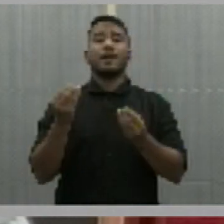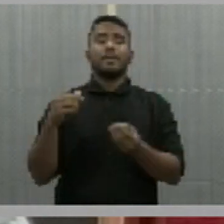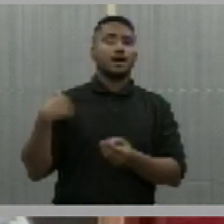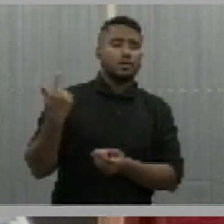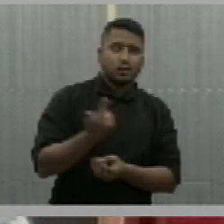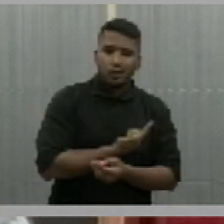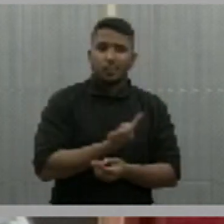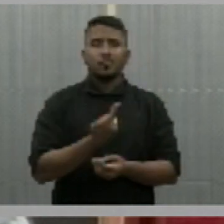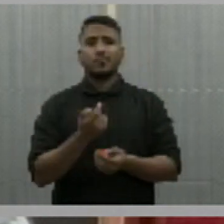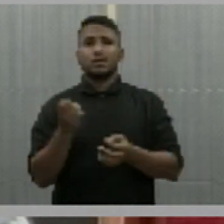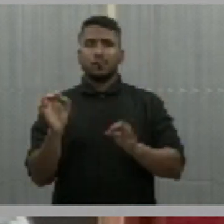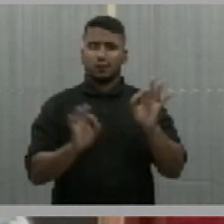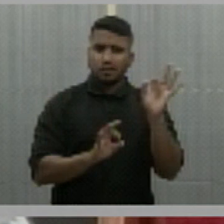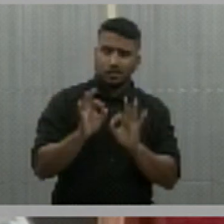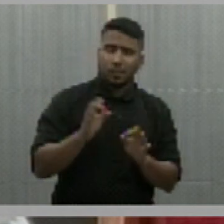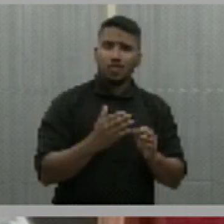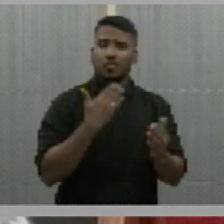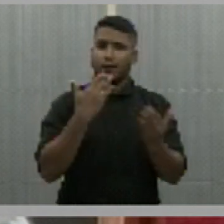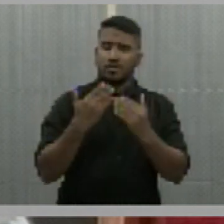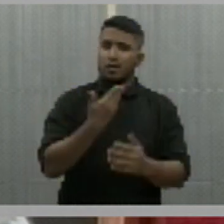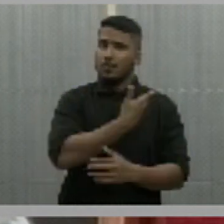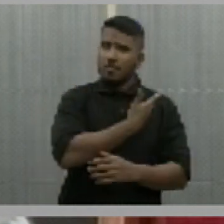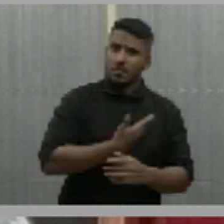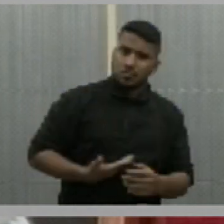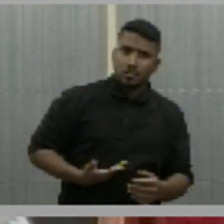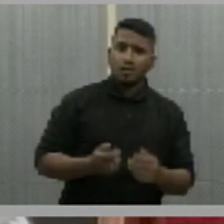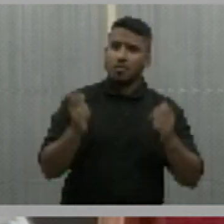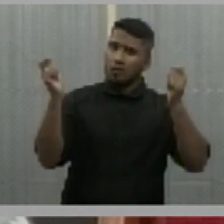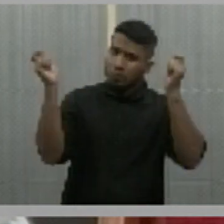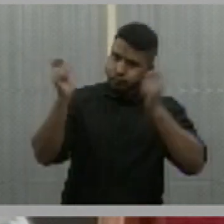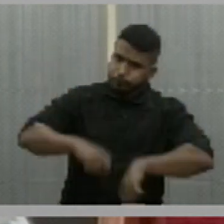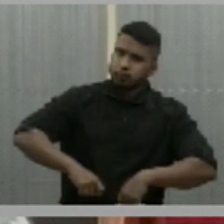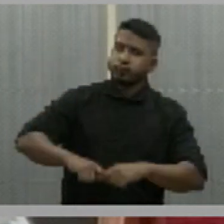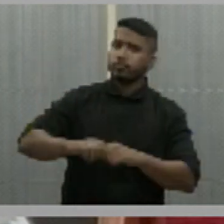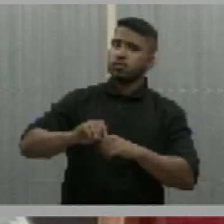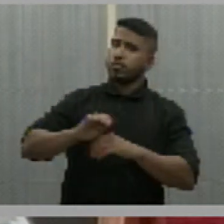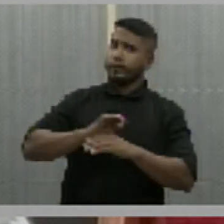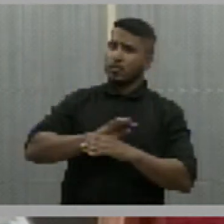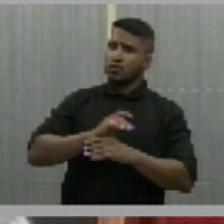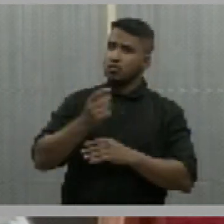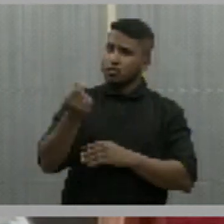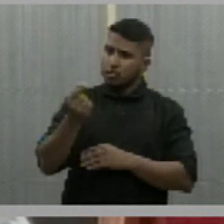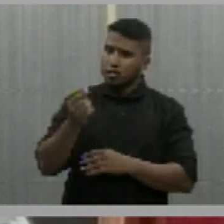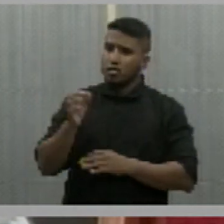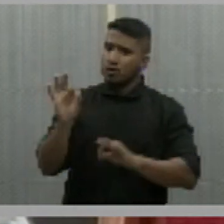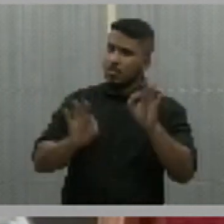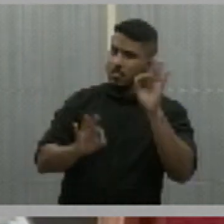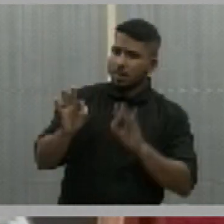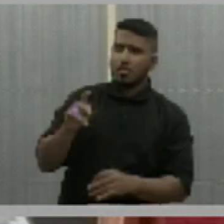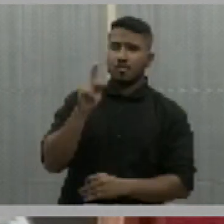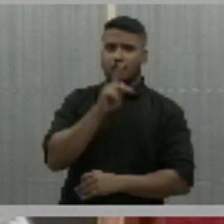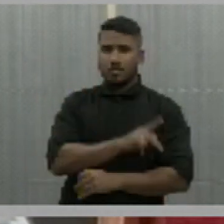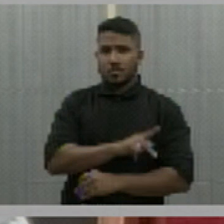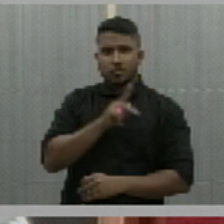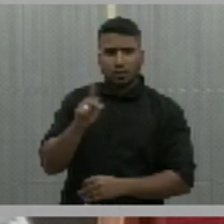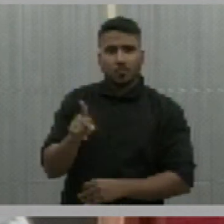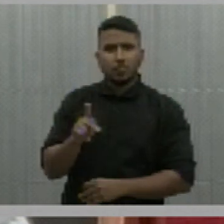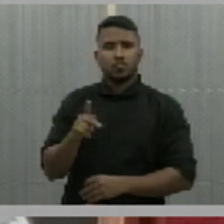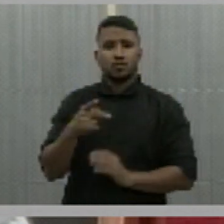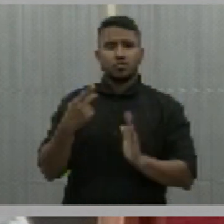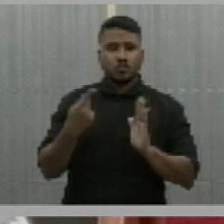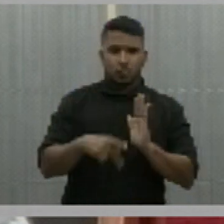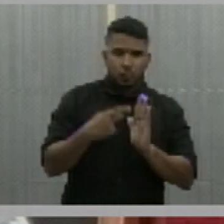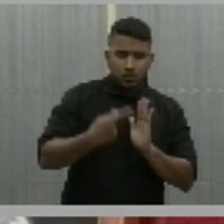convencer o governo a conceder o reajuste para os professores de forma